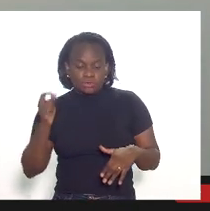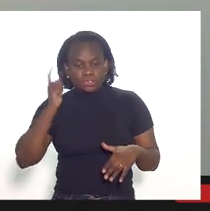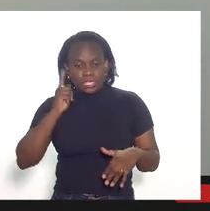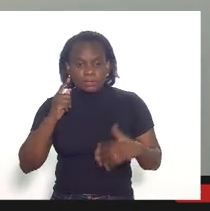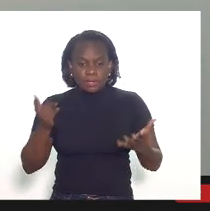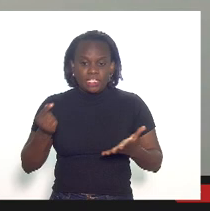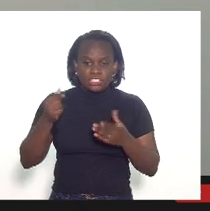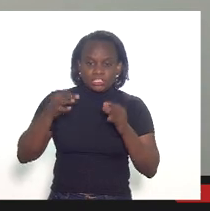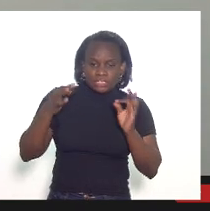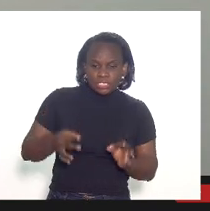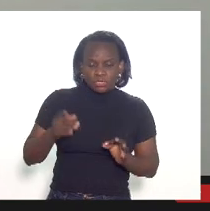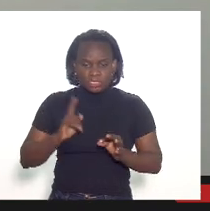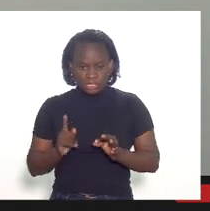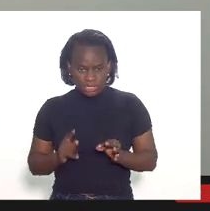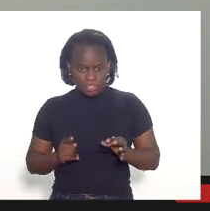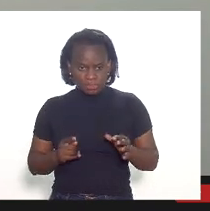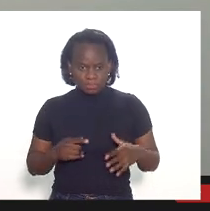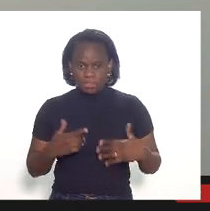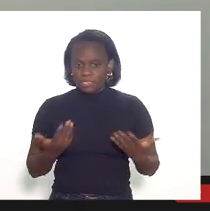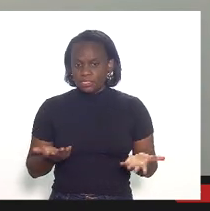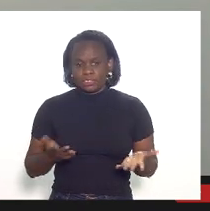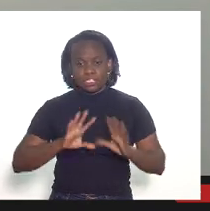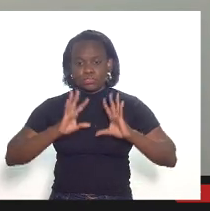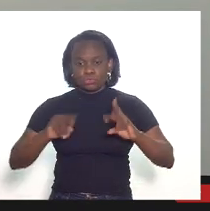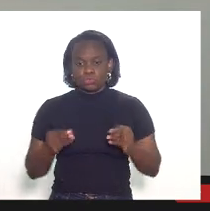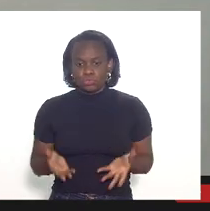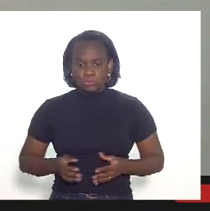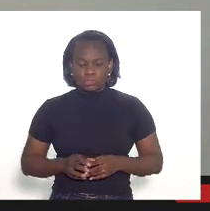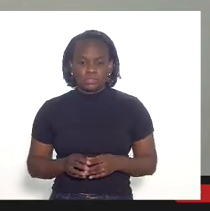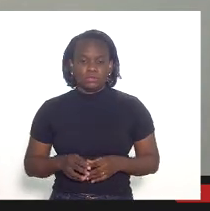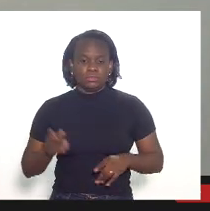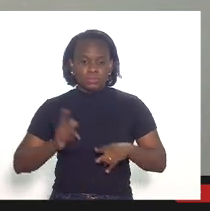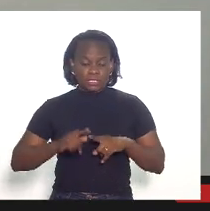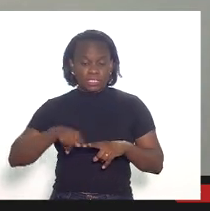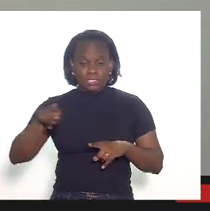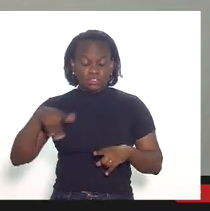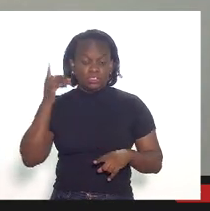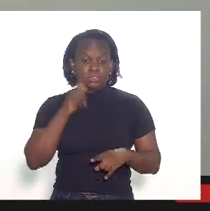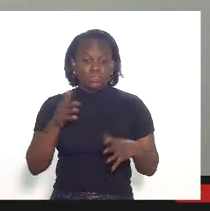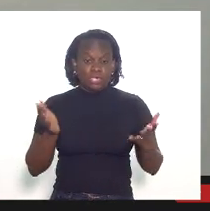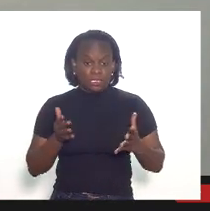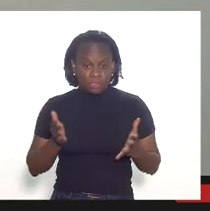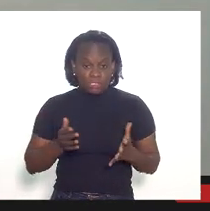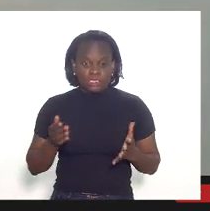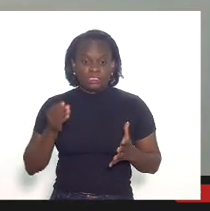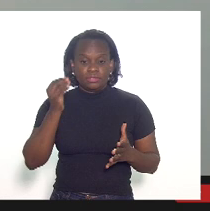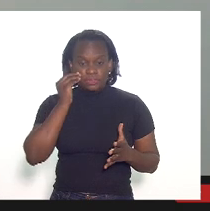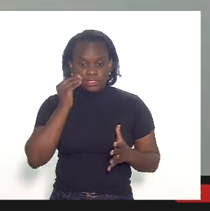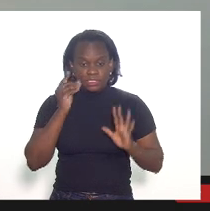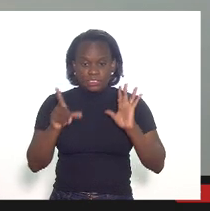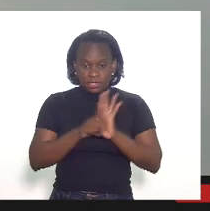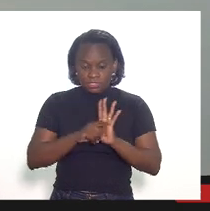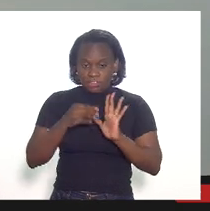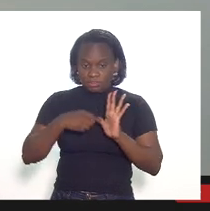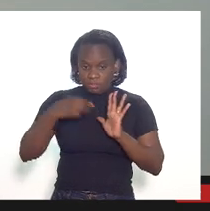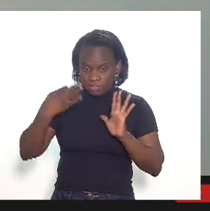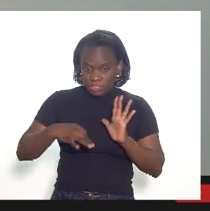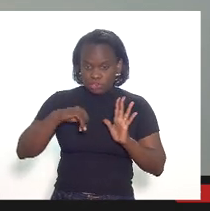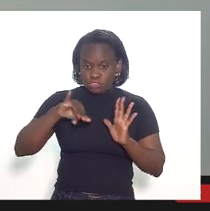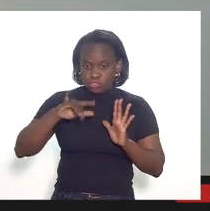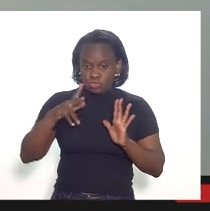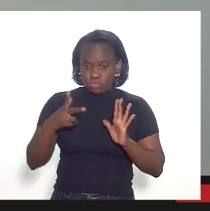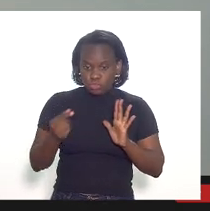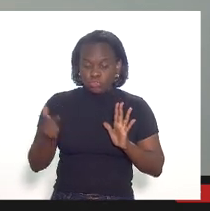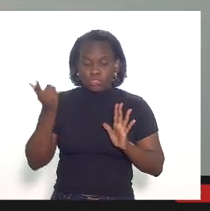tomando é adequado mas o que isso tem a com não tributária é tudo porque nós conseguimos agora tentar se essa legislação sair mesmo em julho como nós